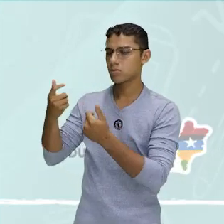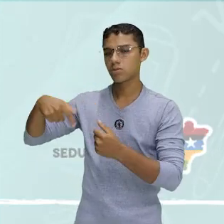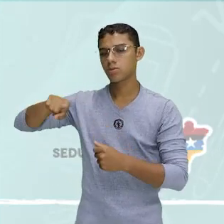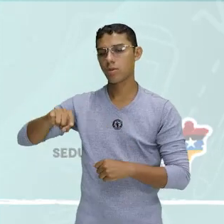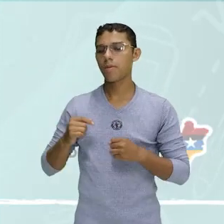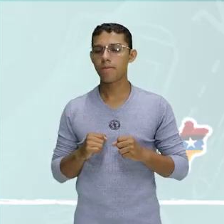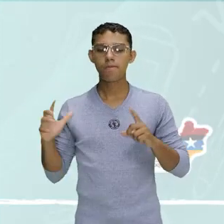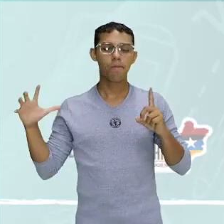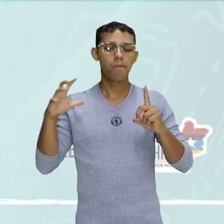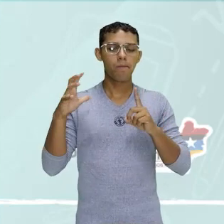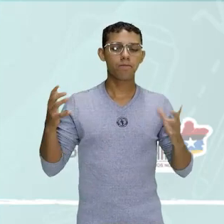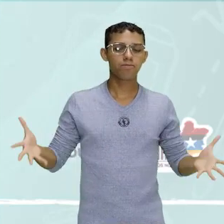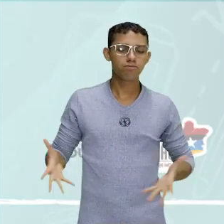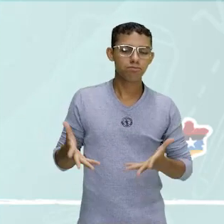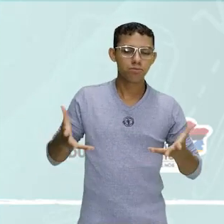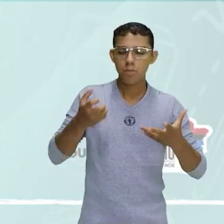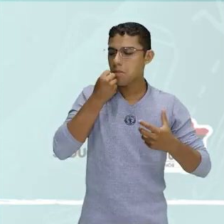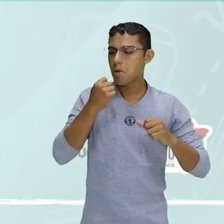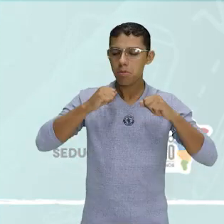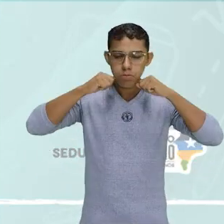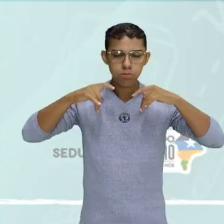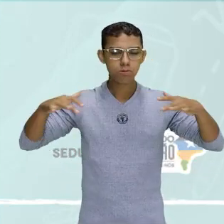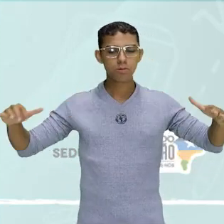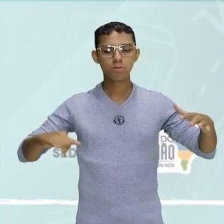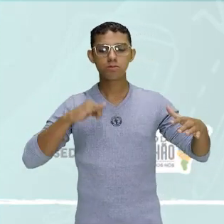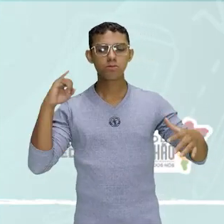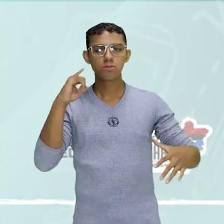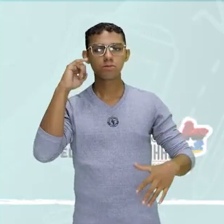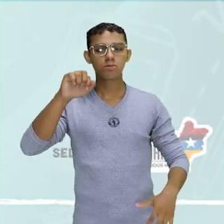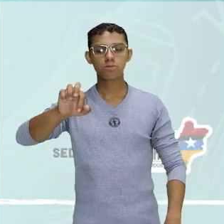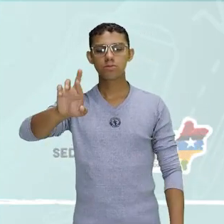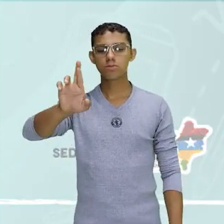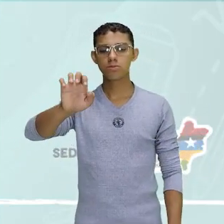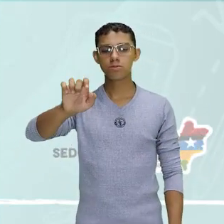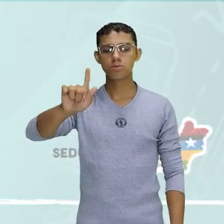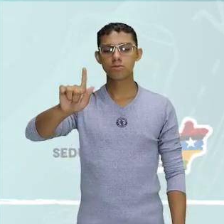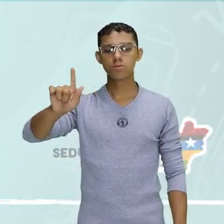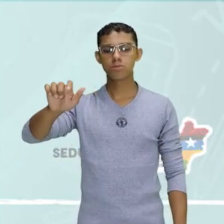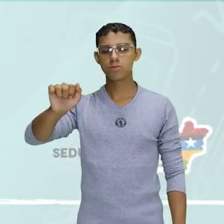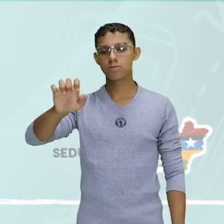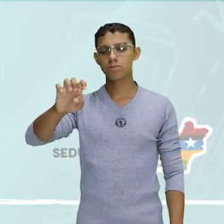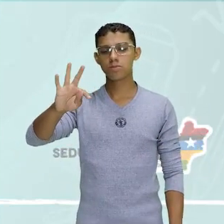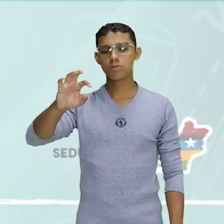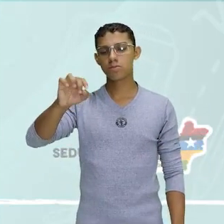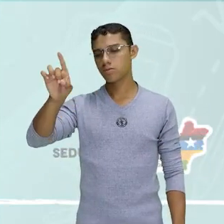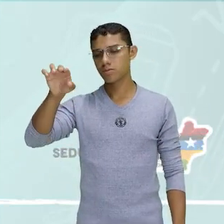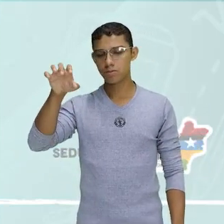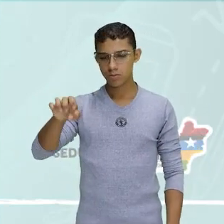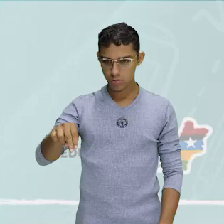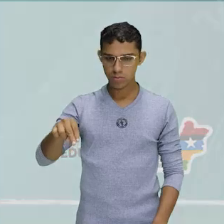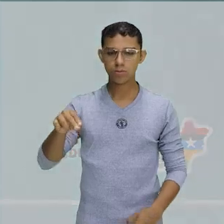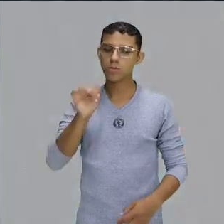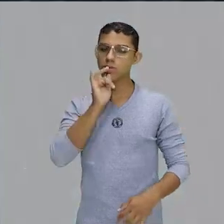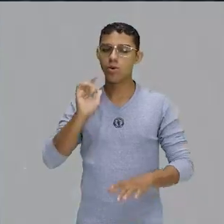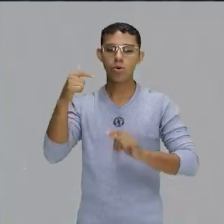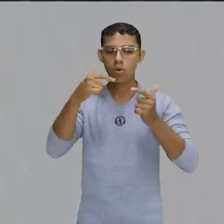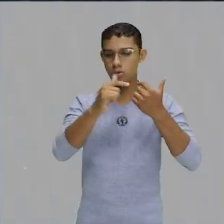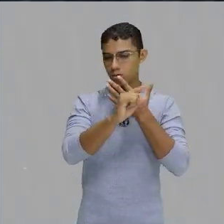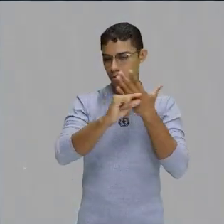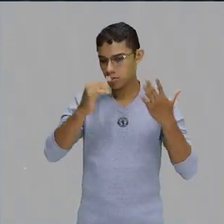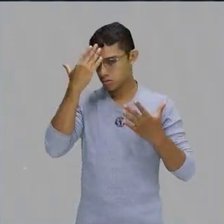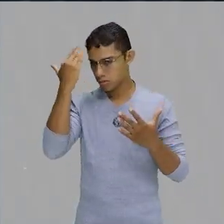o reggaeton tem se tornado muito importante dentro da cultura popular. Artistas destacados em outros gêneros